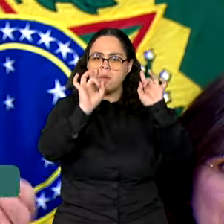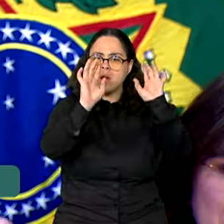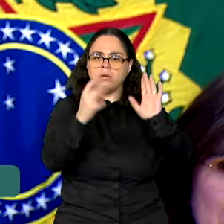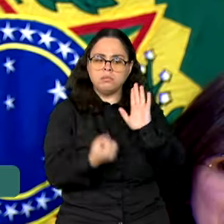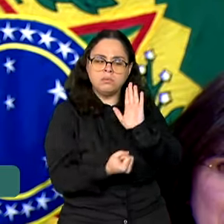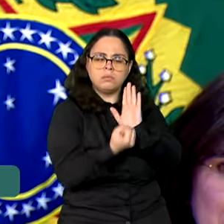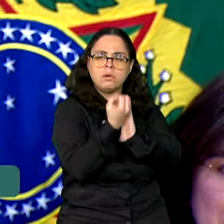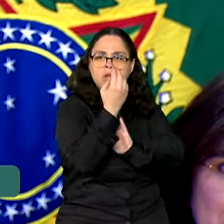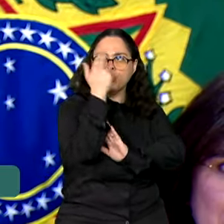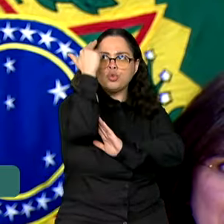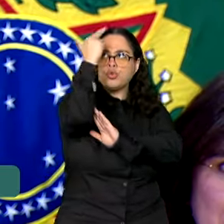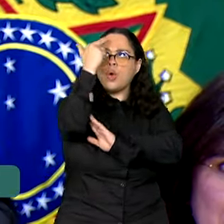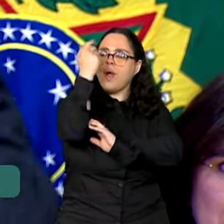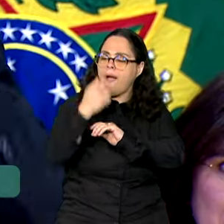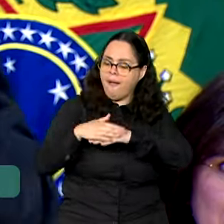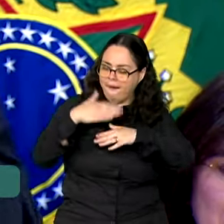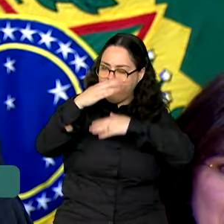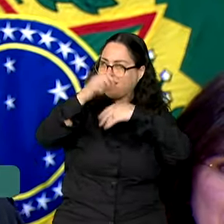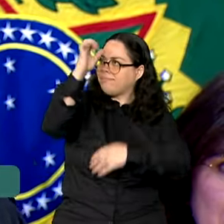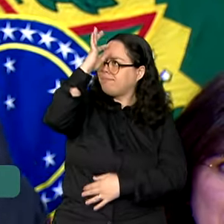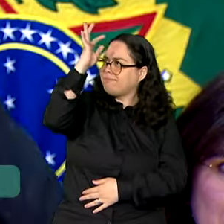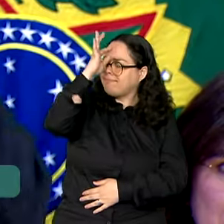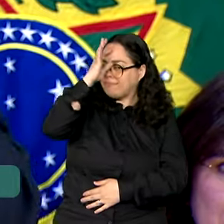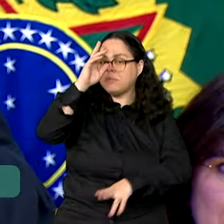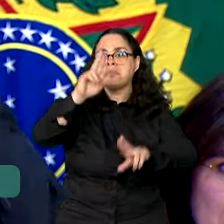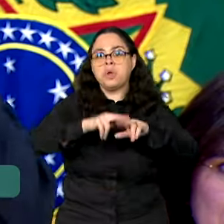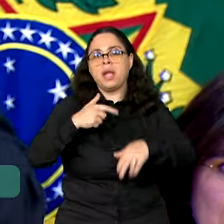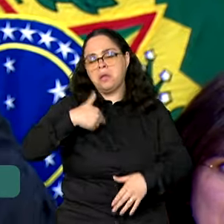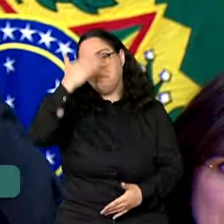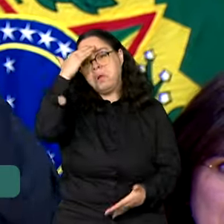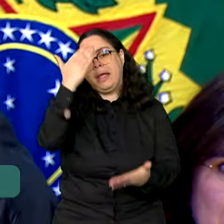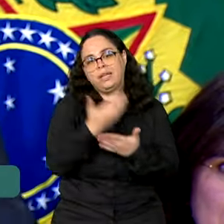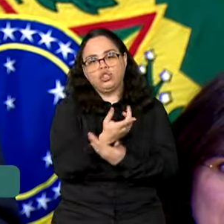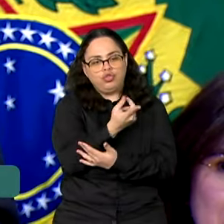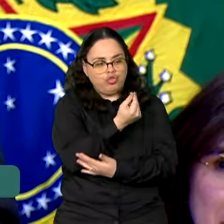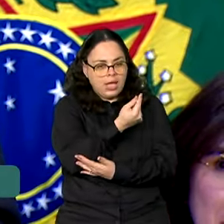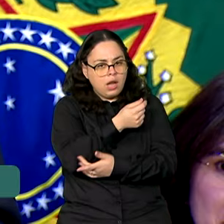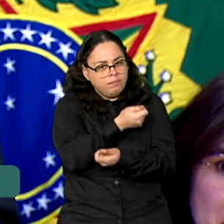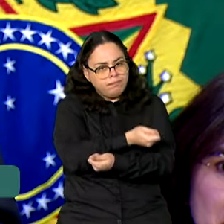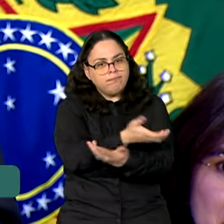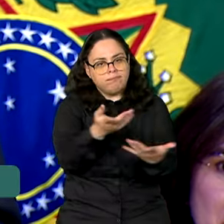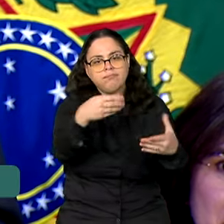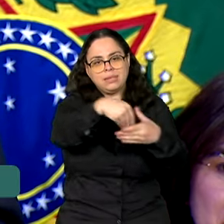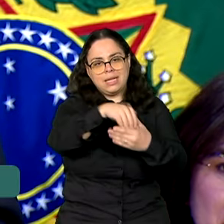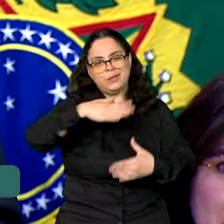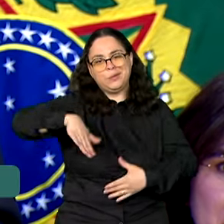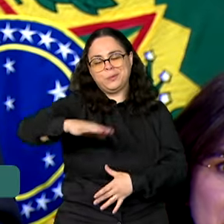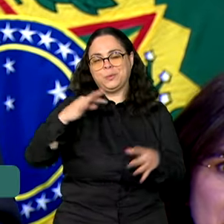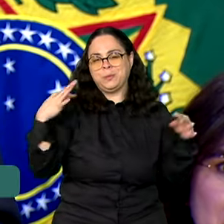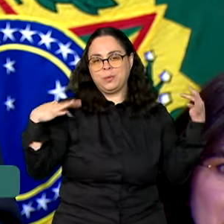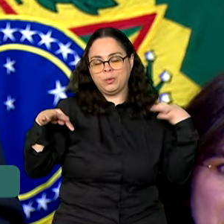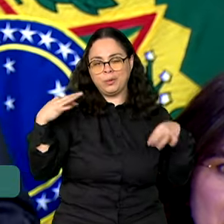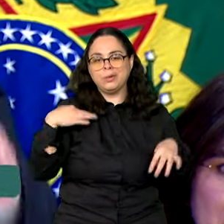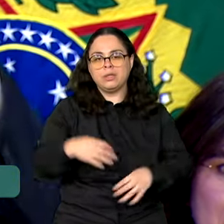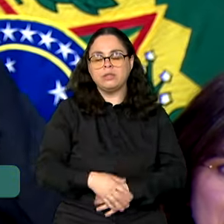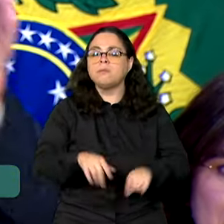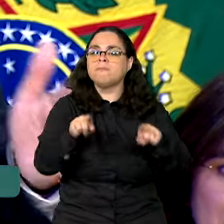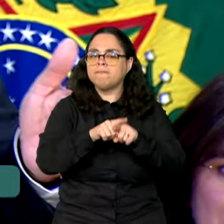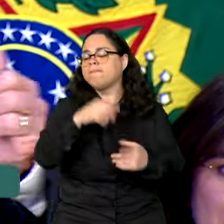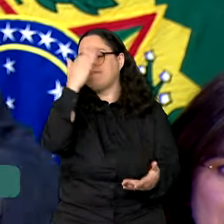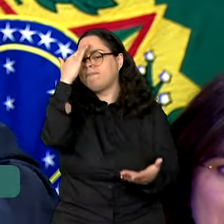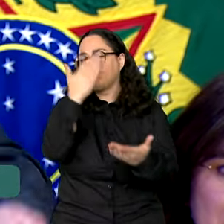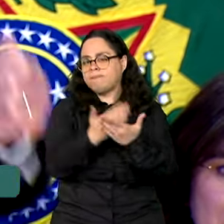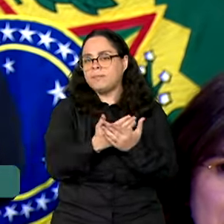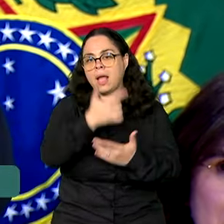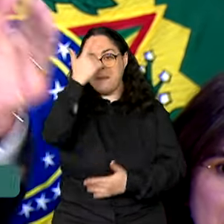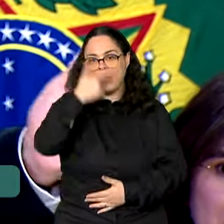sonhos nas pessoas, é porque eu acredito na distribuição de riqueza feita pelo turismo. Acredito, sabe, no cara